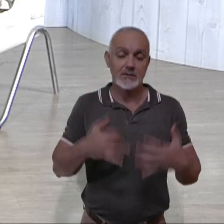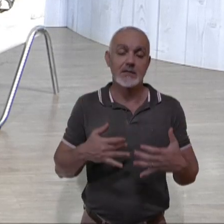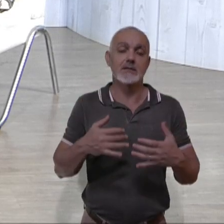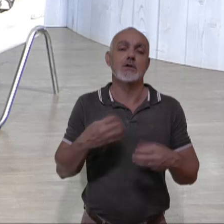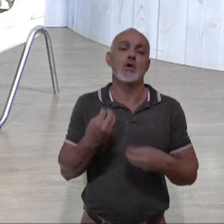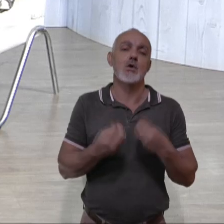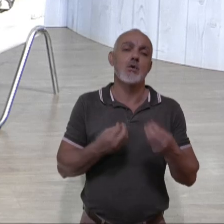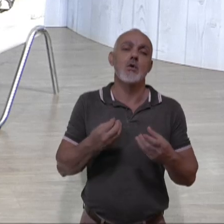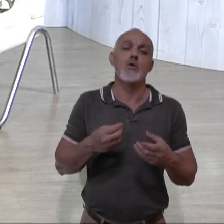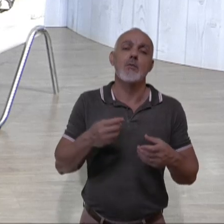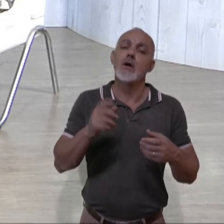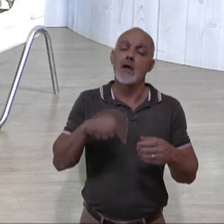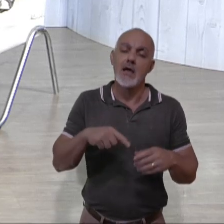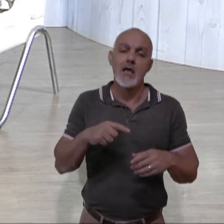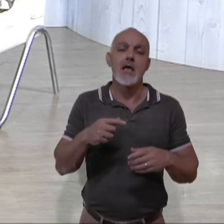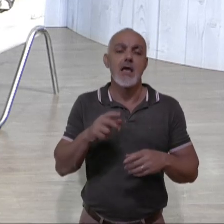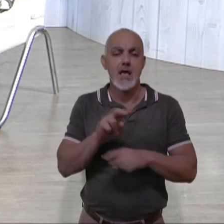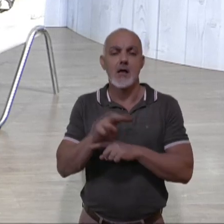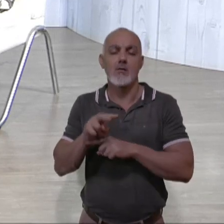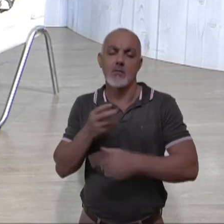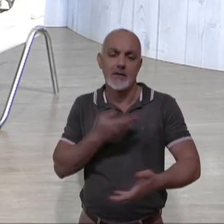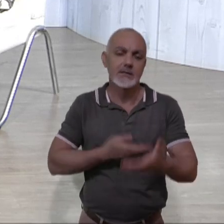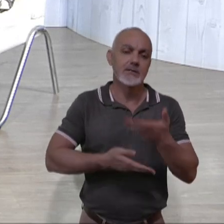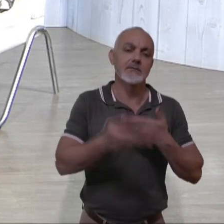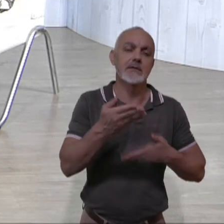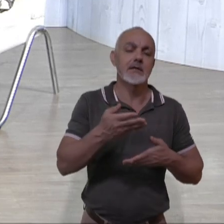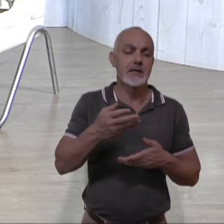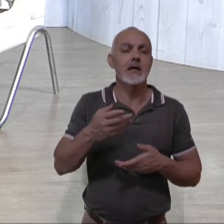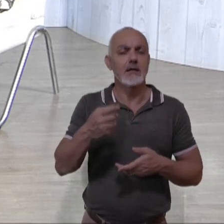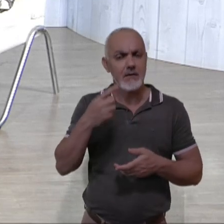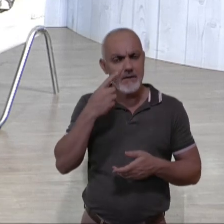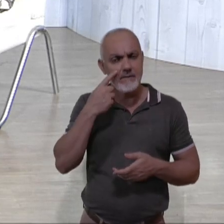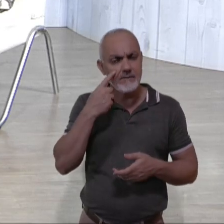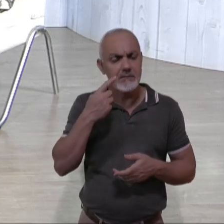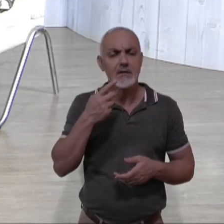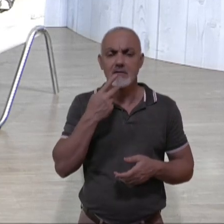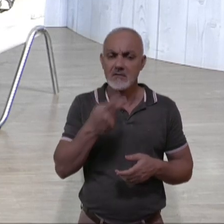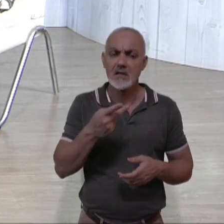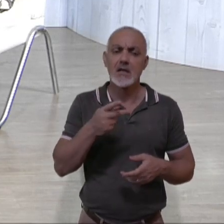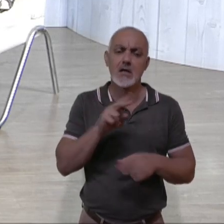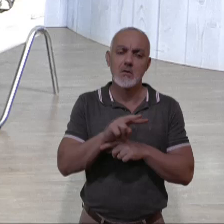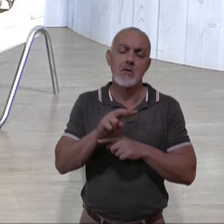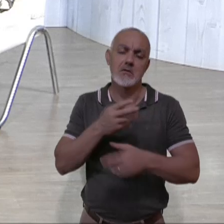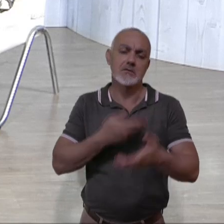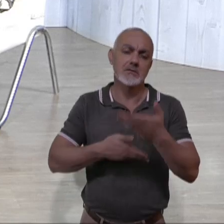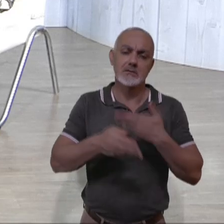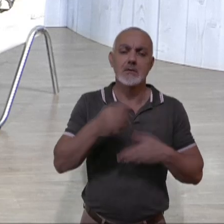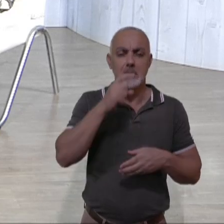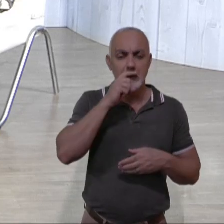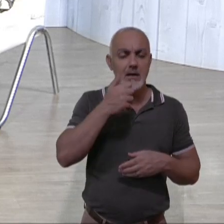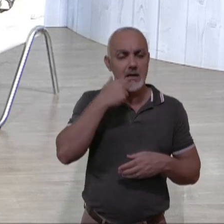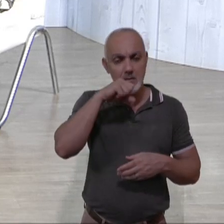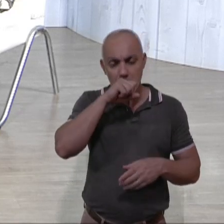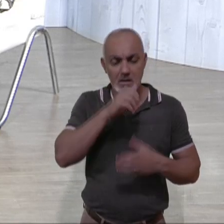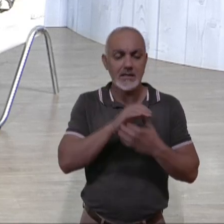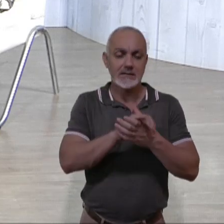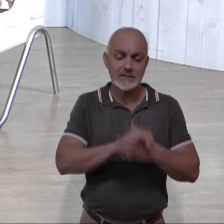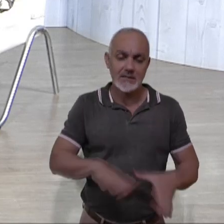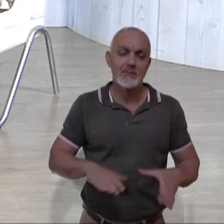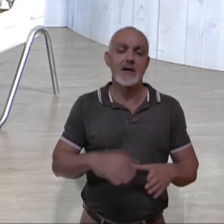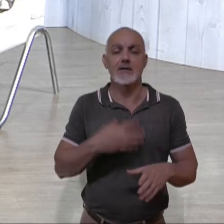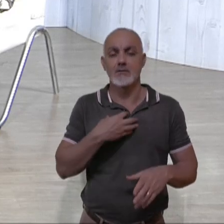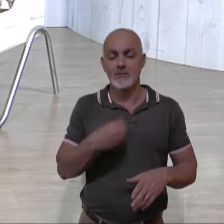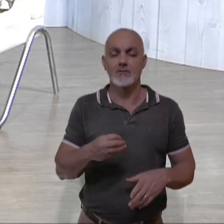sobre como funciona a guarda compartilhada, né? Que a gente escuta muito se falar em guarda compartilhada quando os pais se separam, né? E o filho